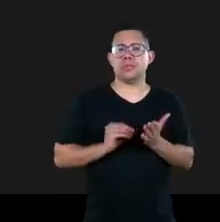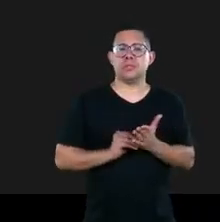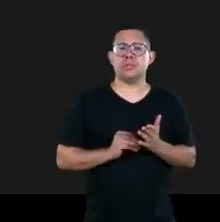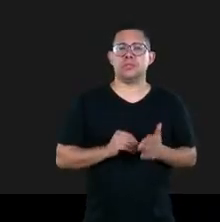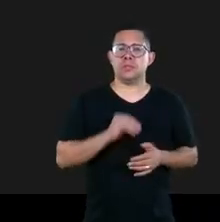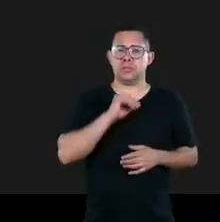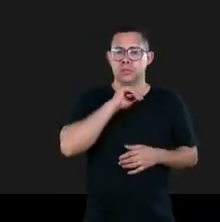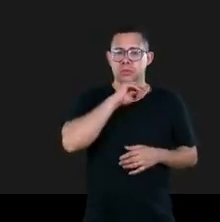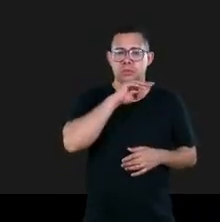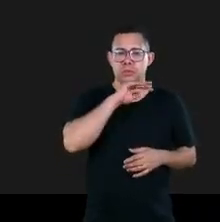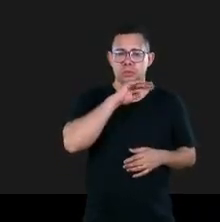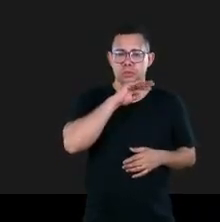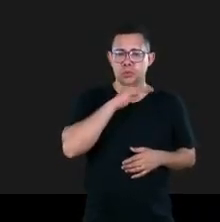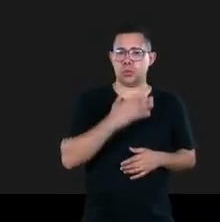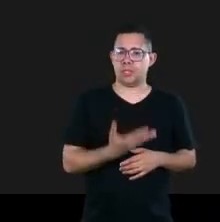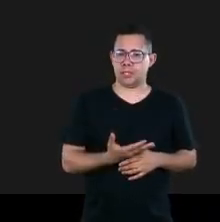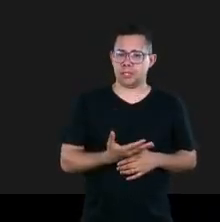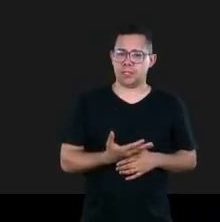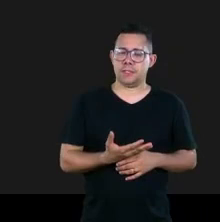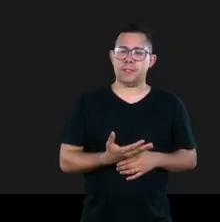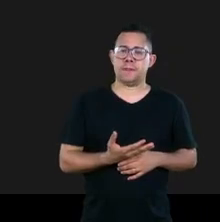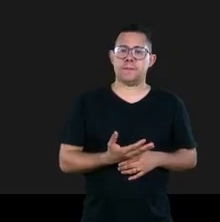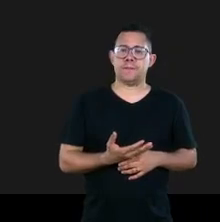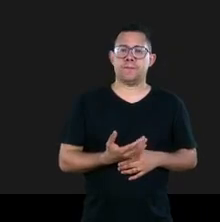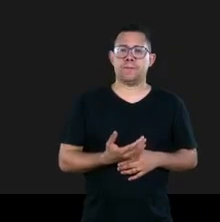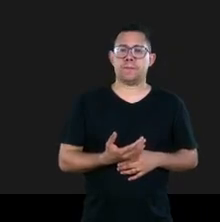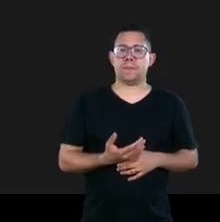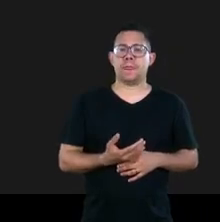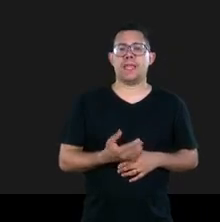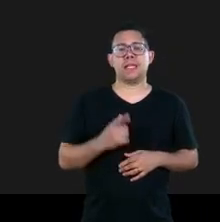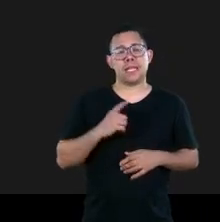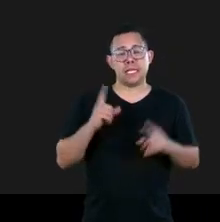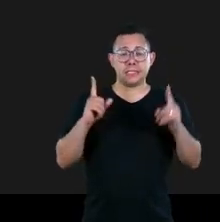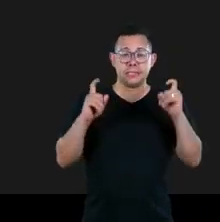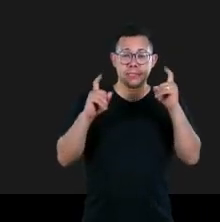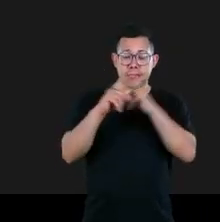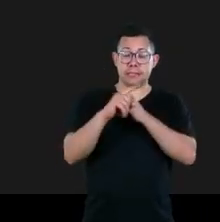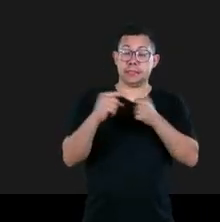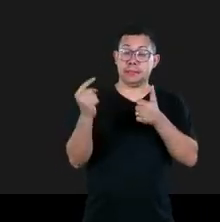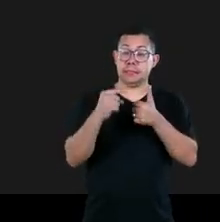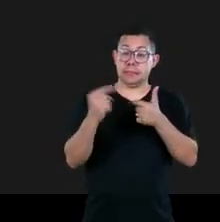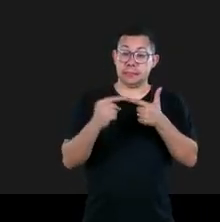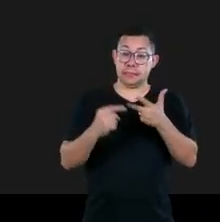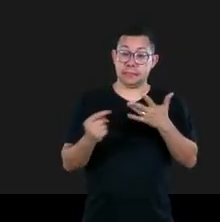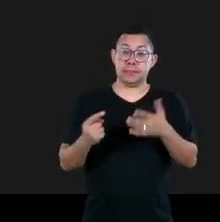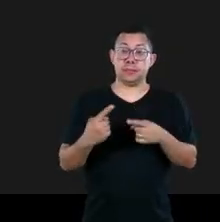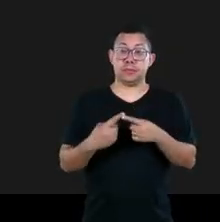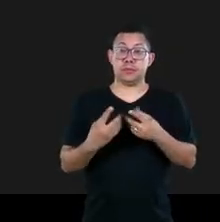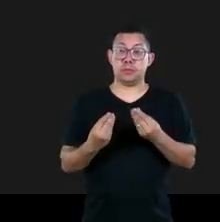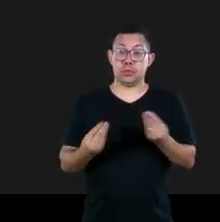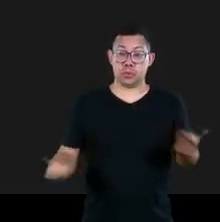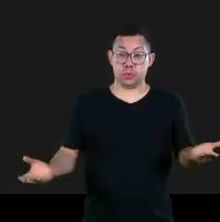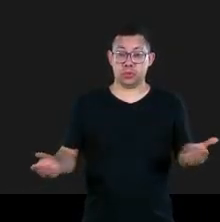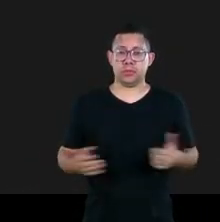sucessivas que a gente teria até dificuldade de listar aqui acredito eu